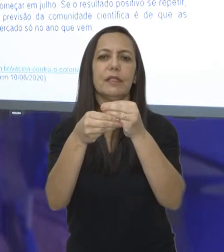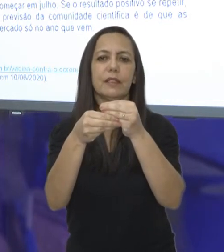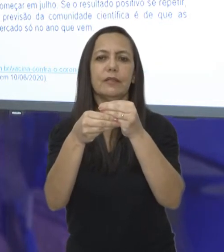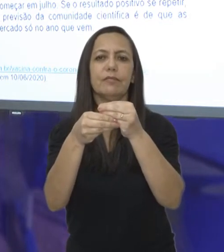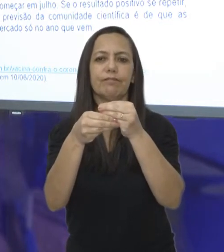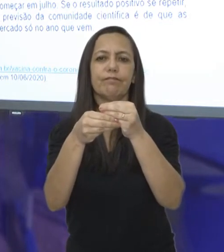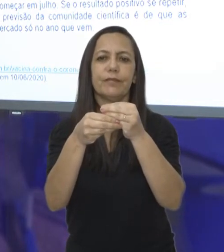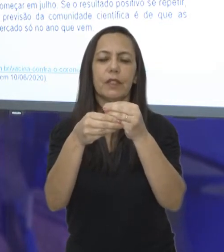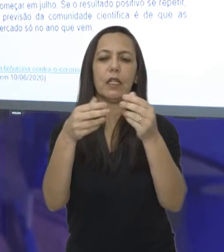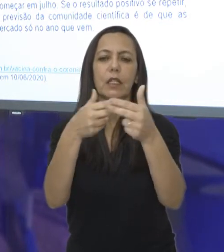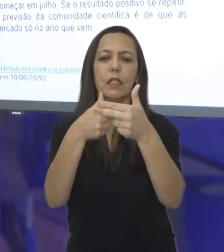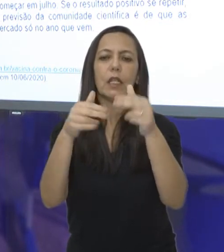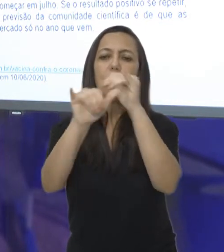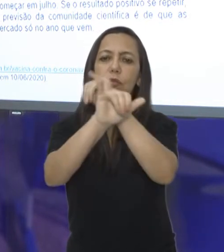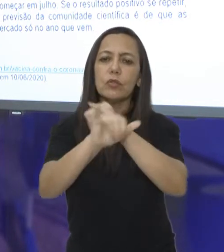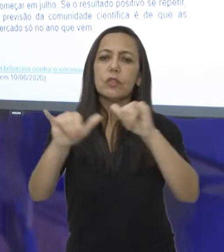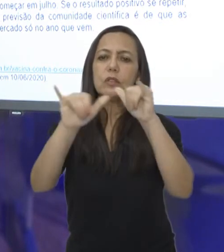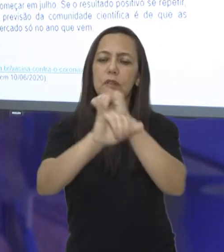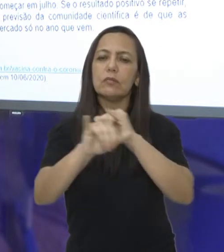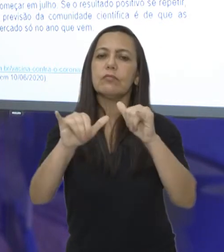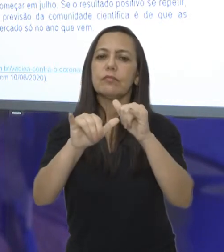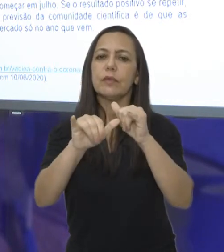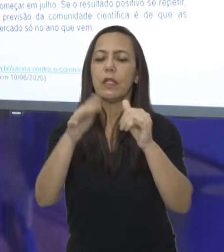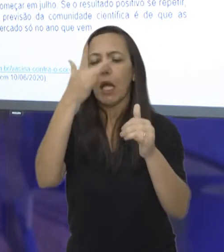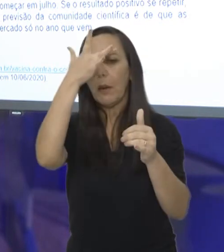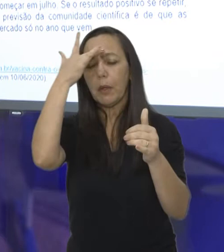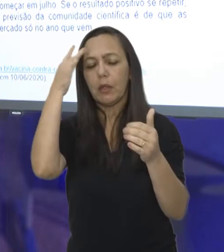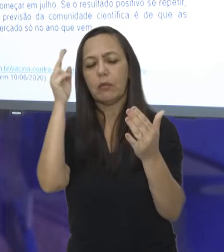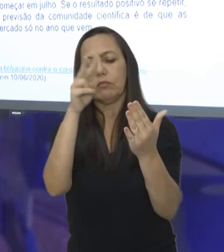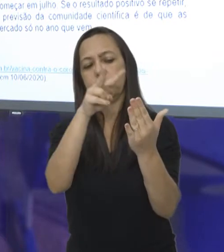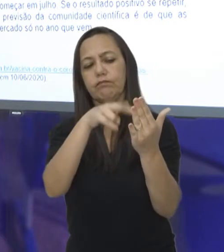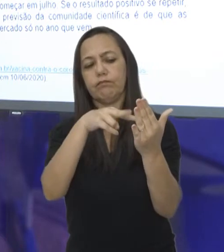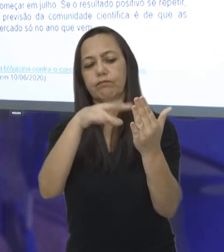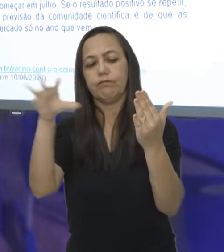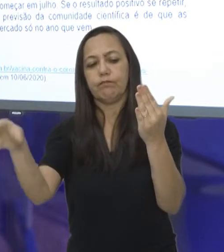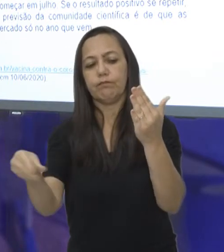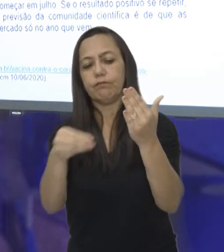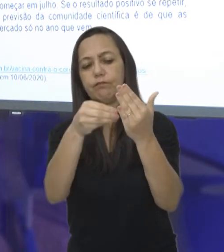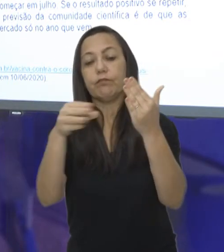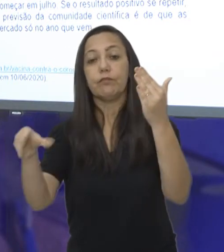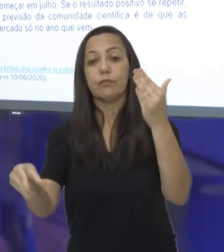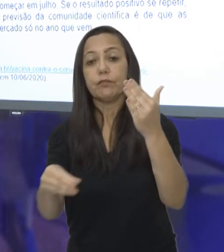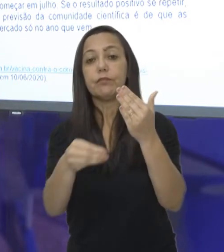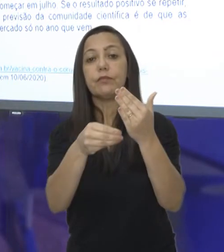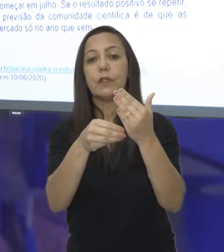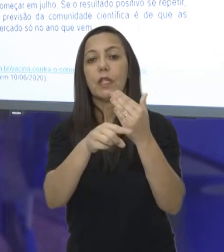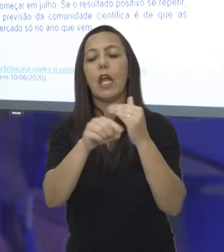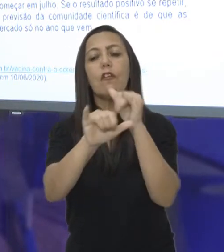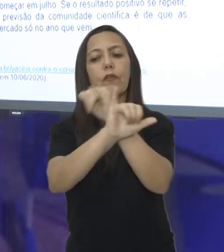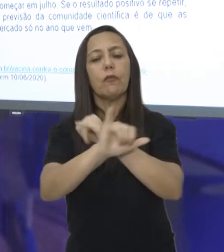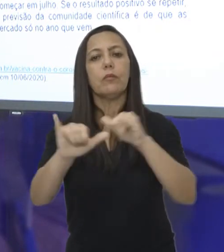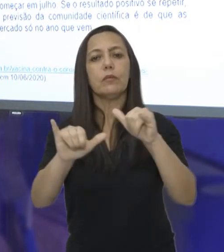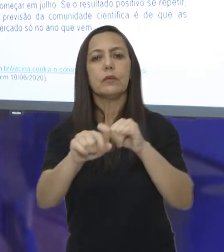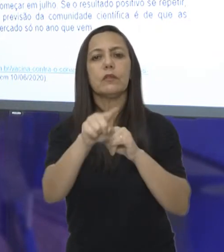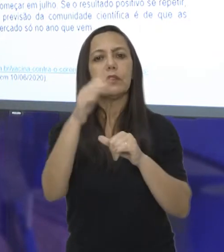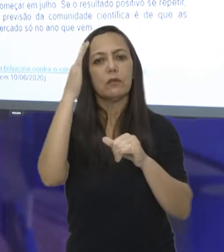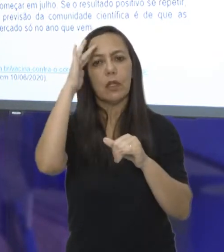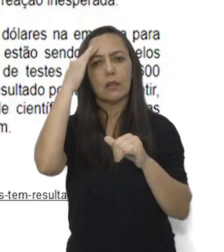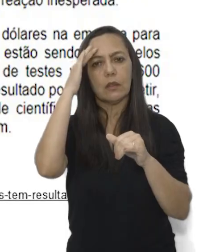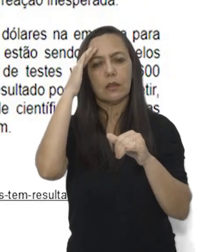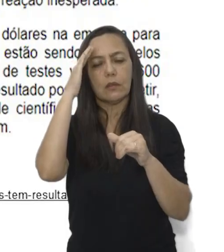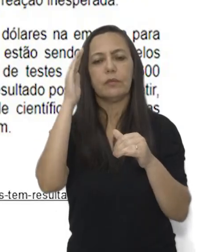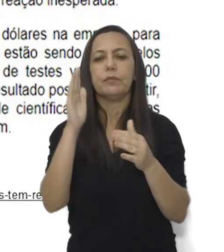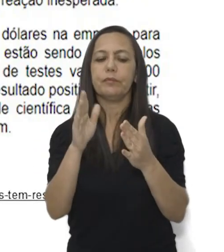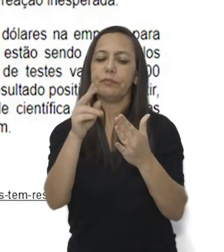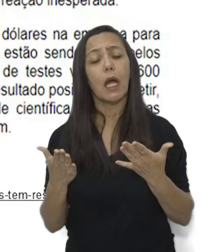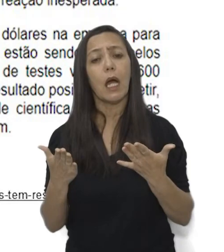vai ser exposto para o leitor. O complemento das informações. Que vocês também tiveram entendimento após a